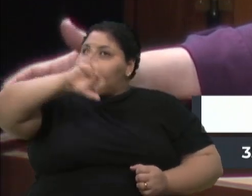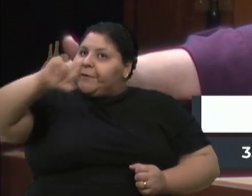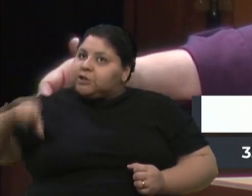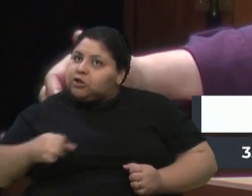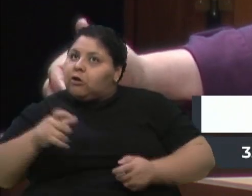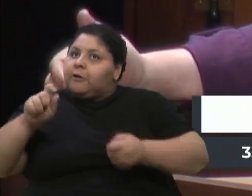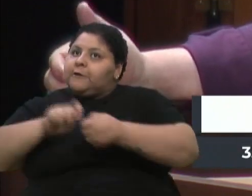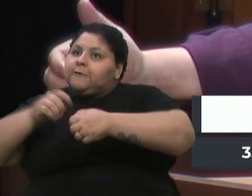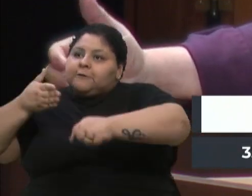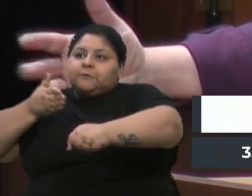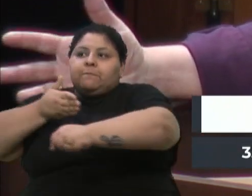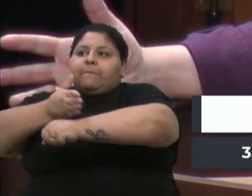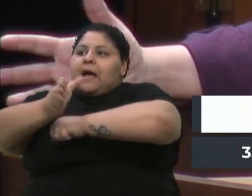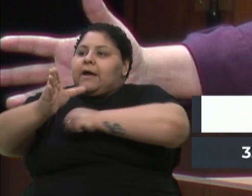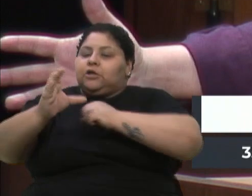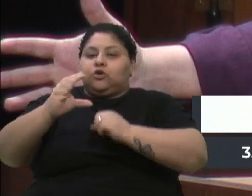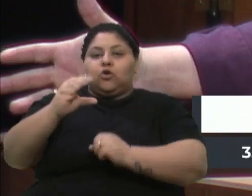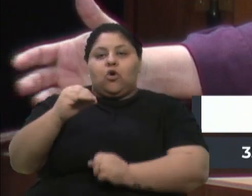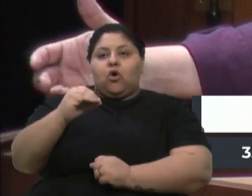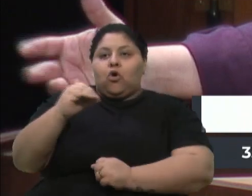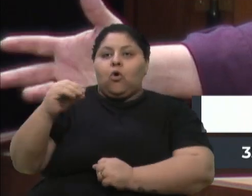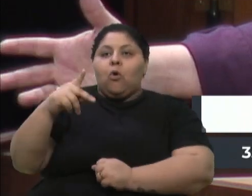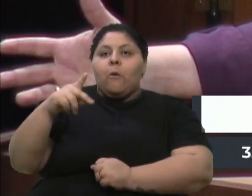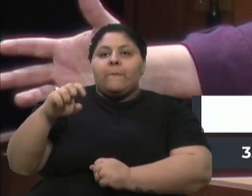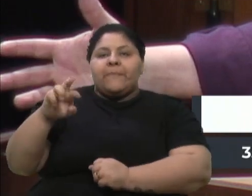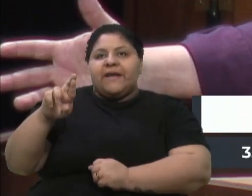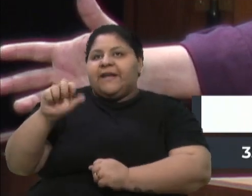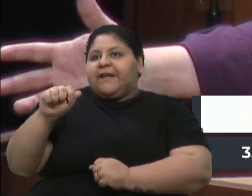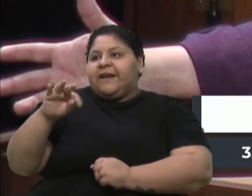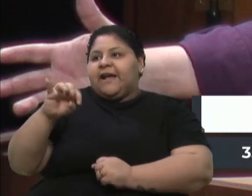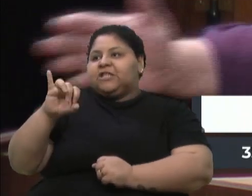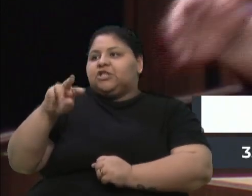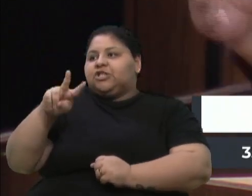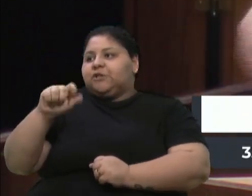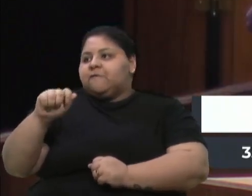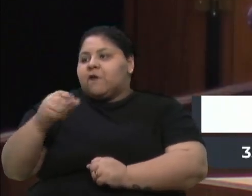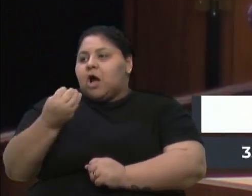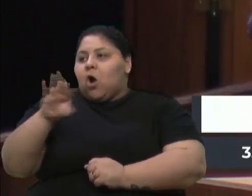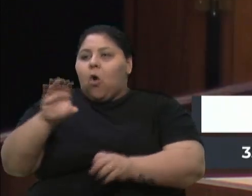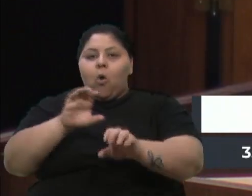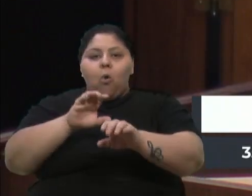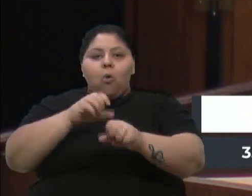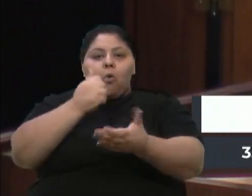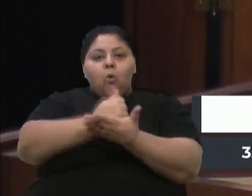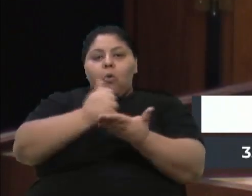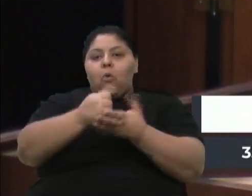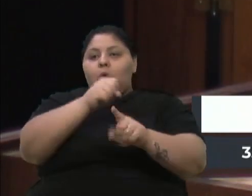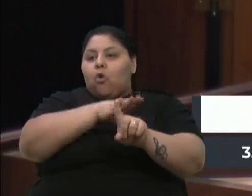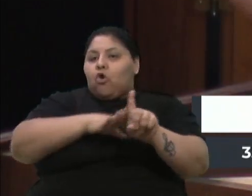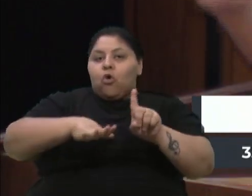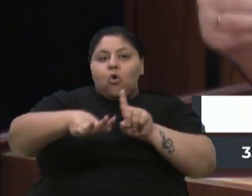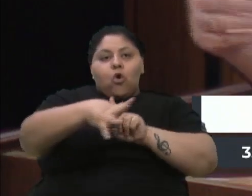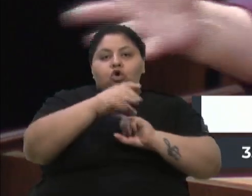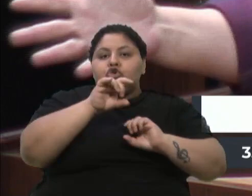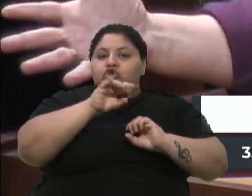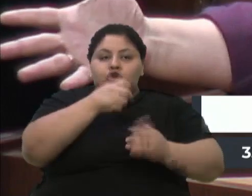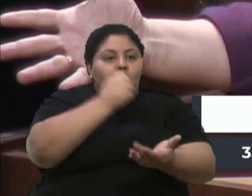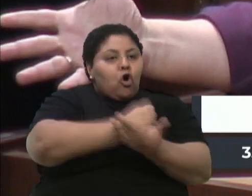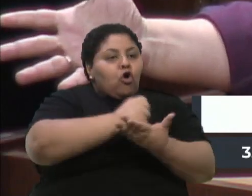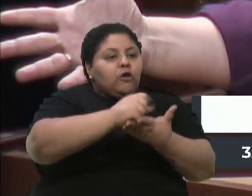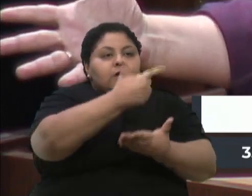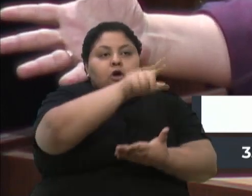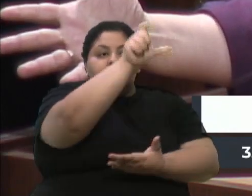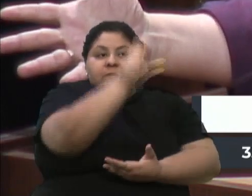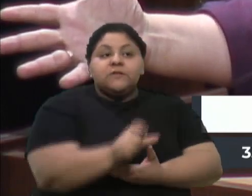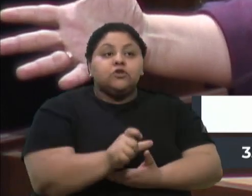cooperativa ou ela é de um contrato social, enfim, só se ela estiver contratando uma outra pessoa para ser quarteirização.